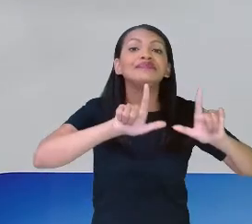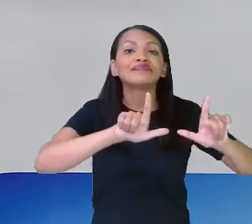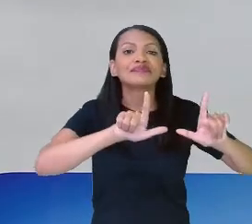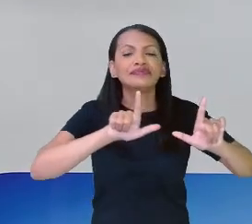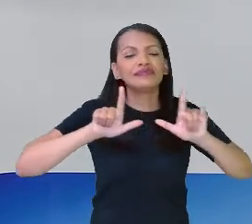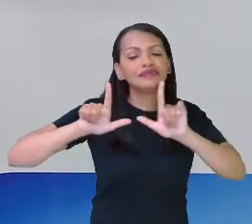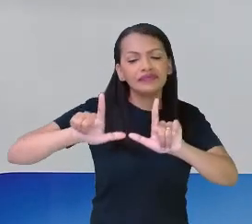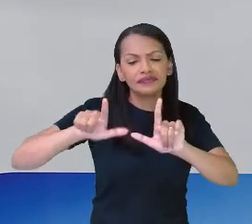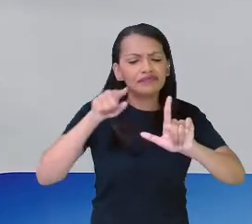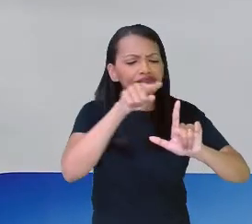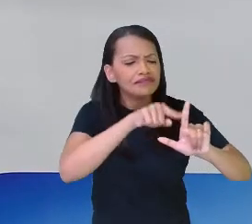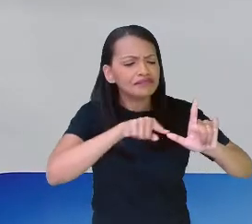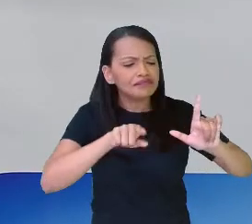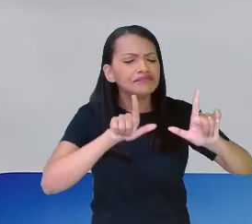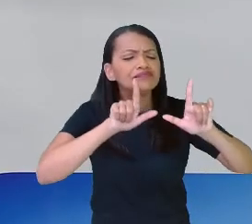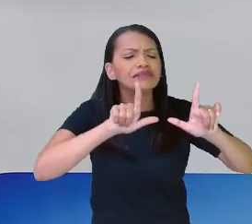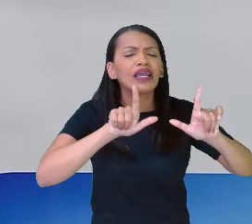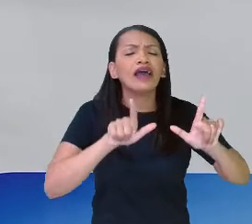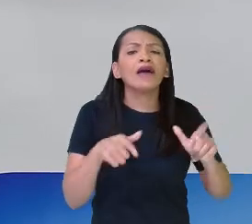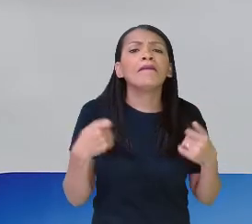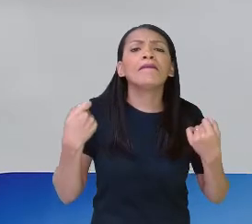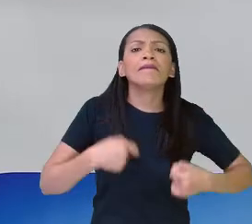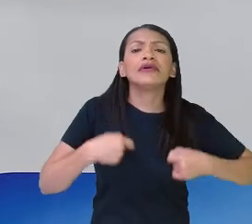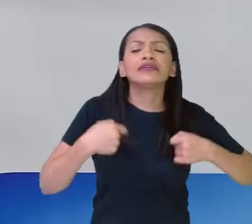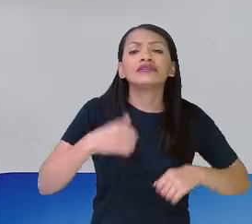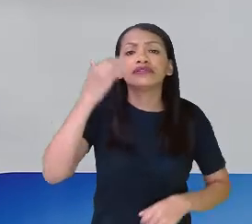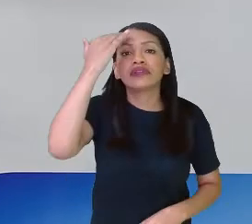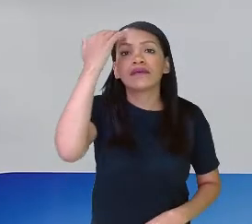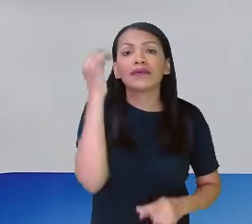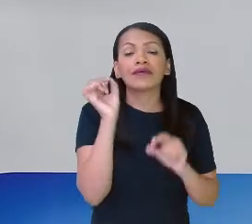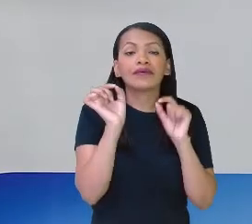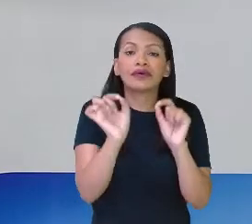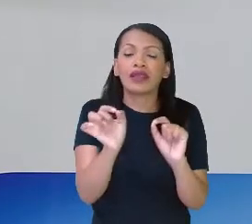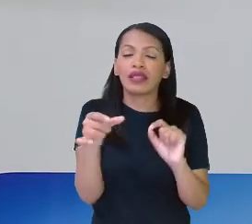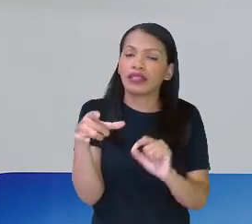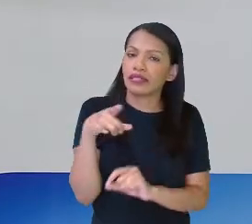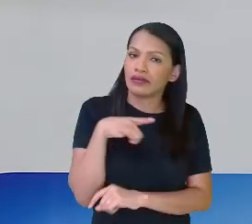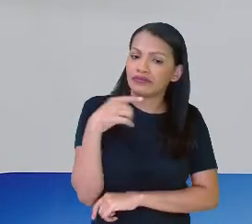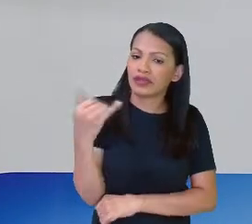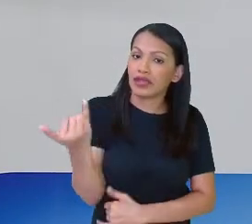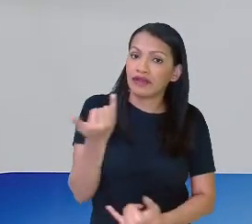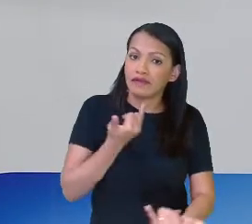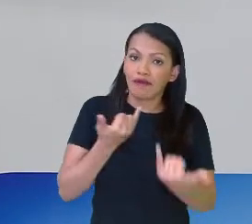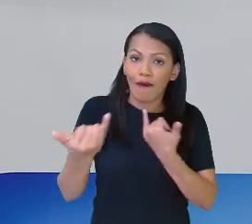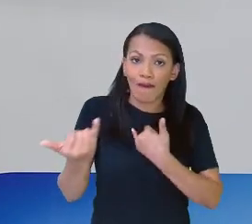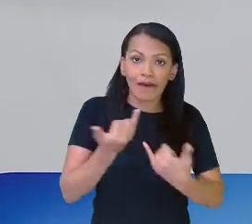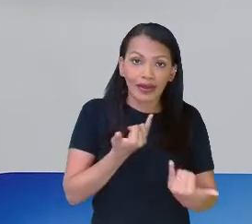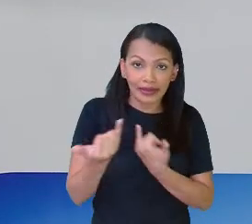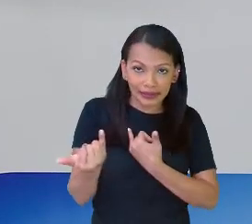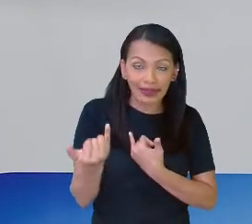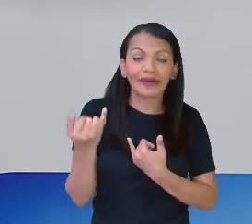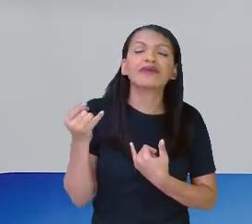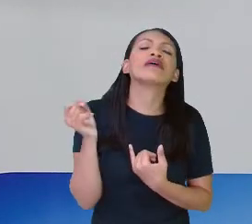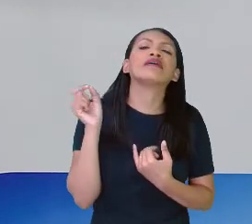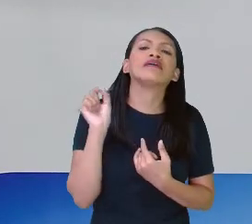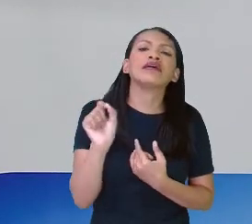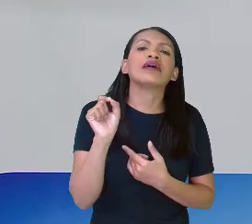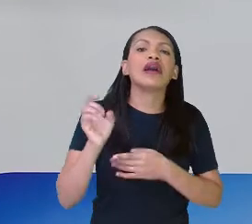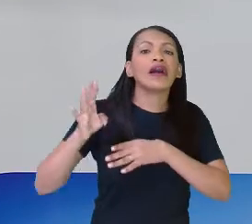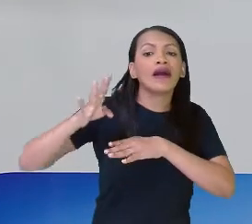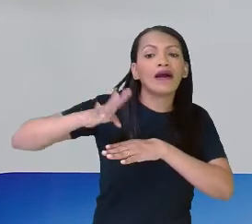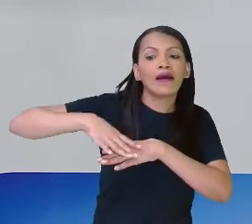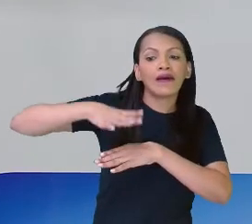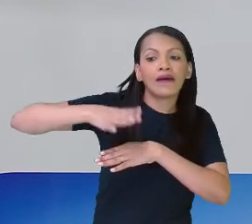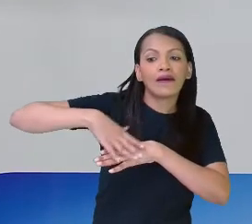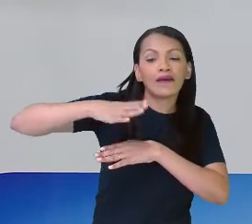eu preciso saber, pessoal? Porque a gente precisa ter informações, né, como eu digo para vocês, a matemática, ela